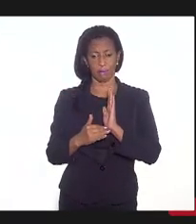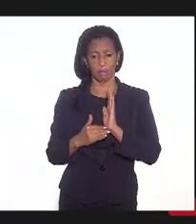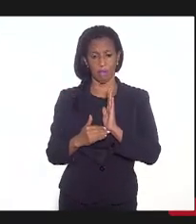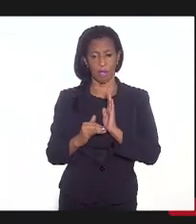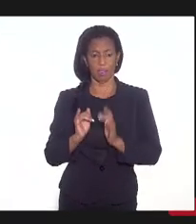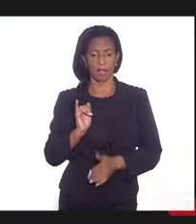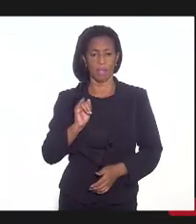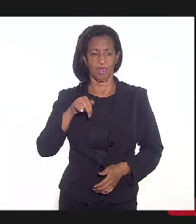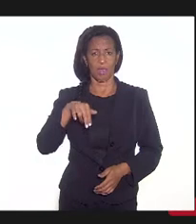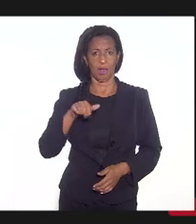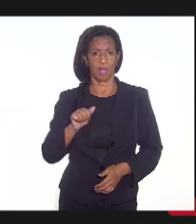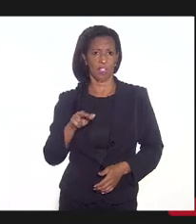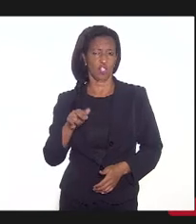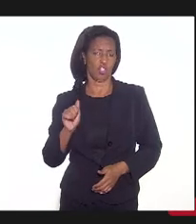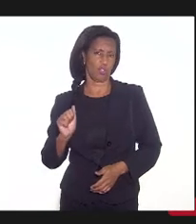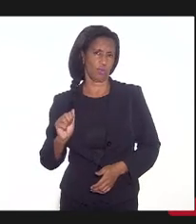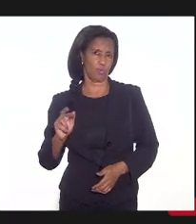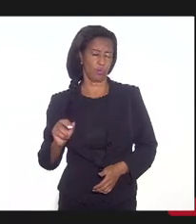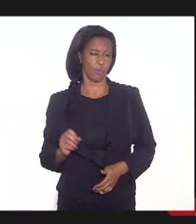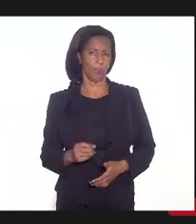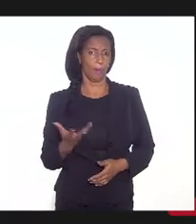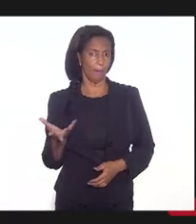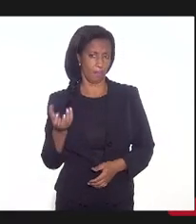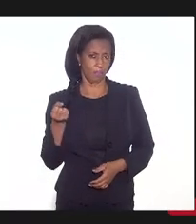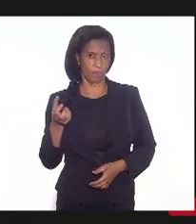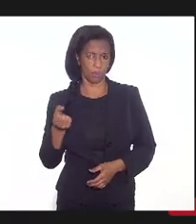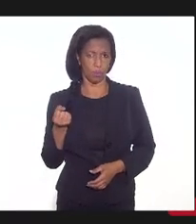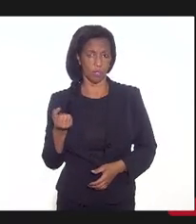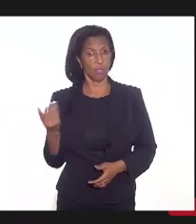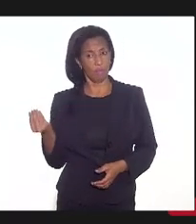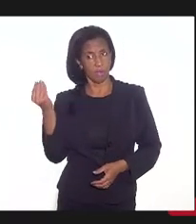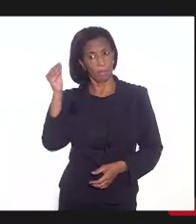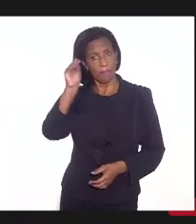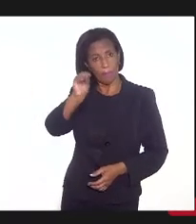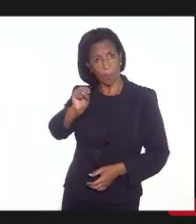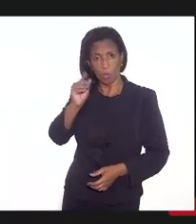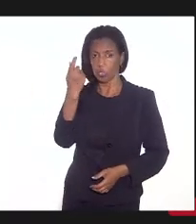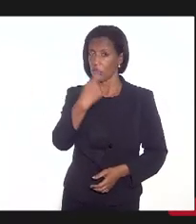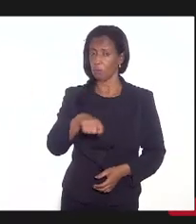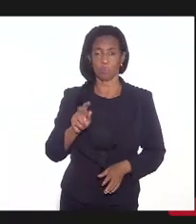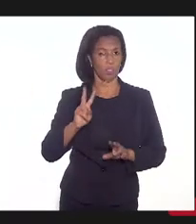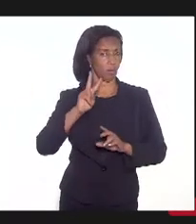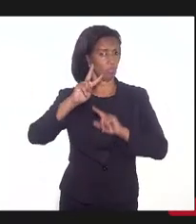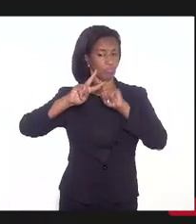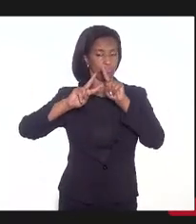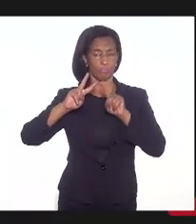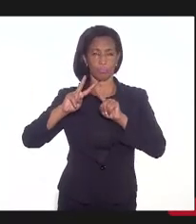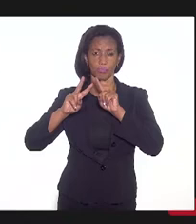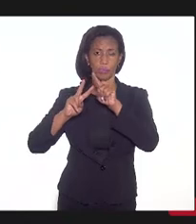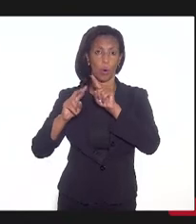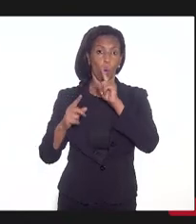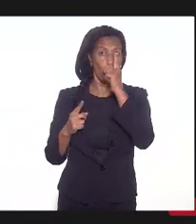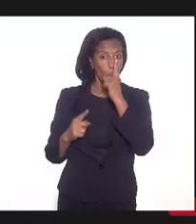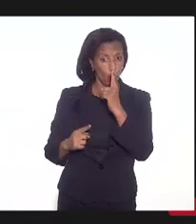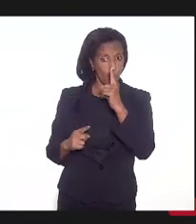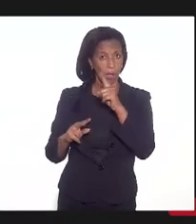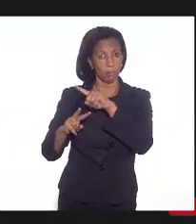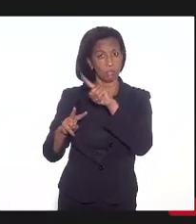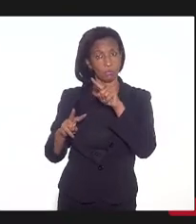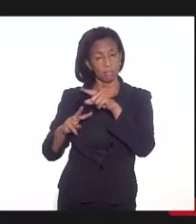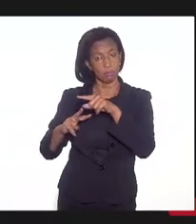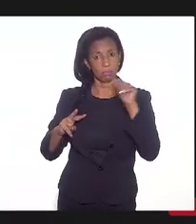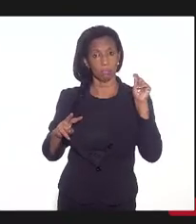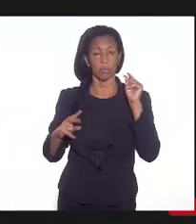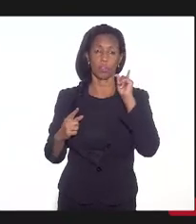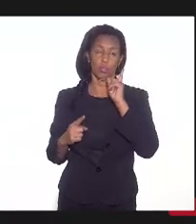nativos. E aí, essa é uma discussão que vai ser posta, não precisa ser os dois, mas pelo menos uma delas